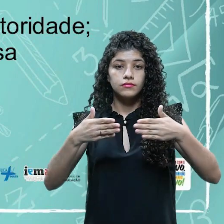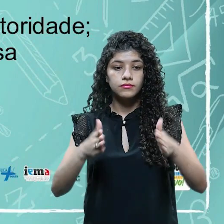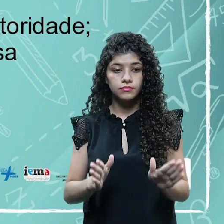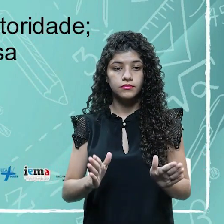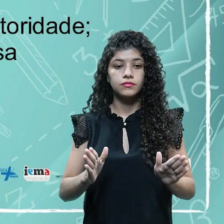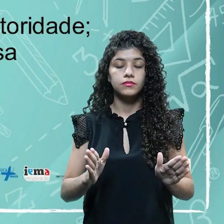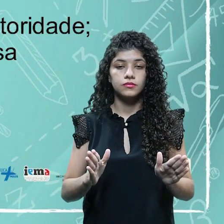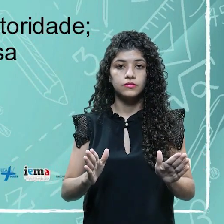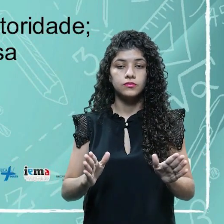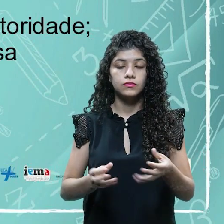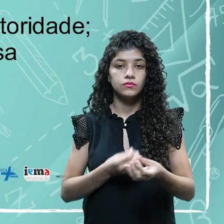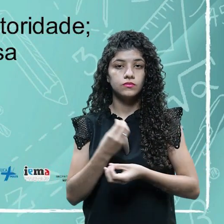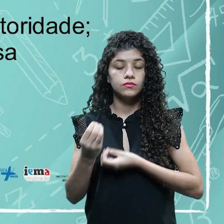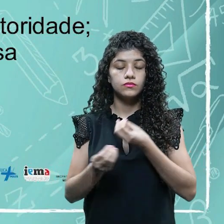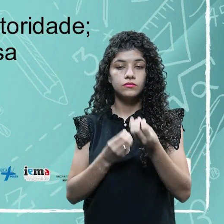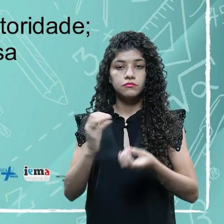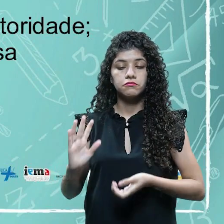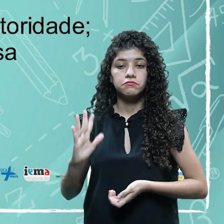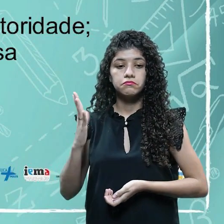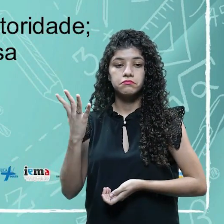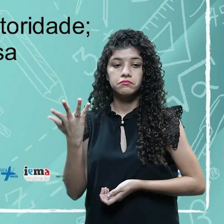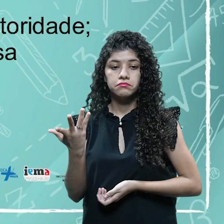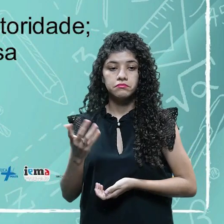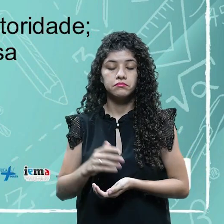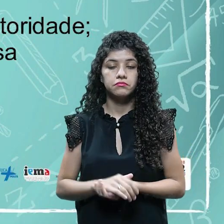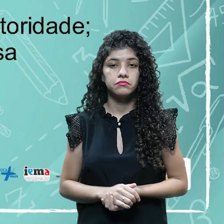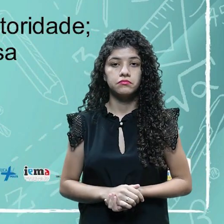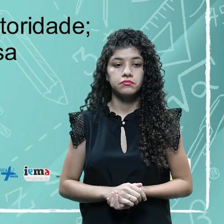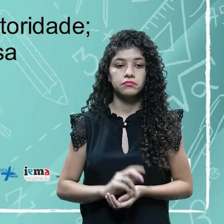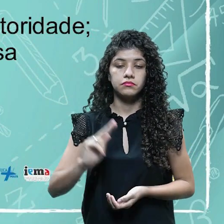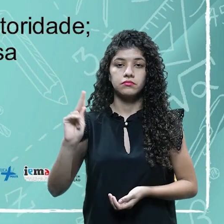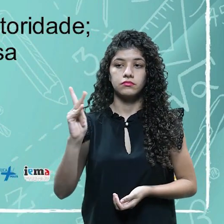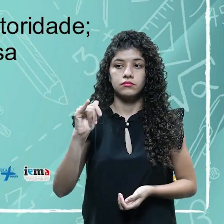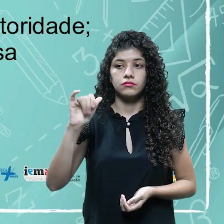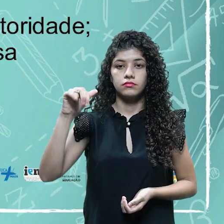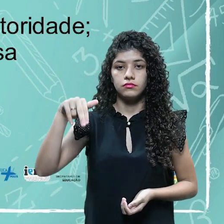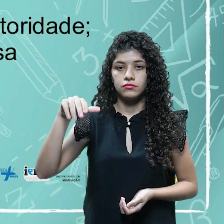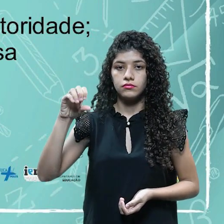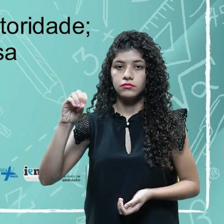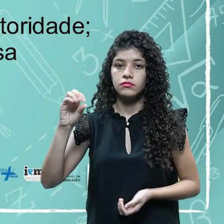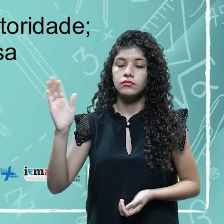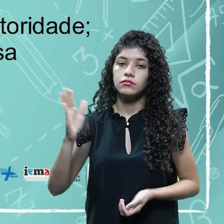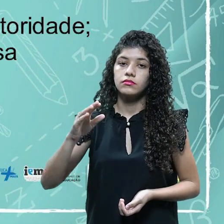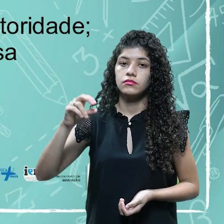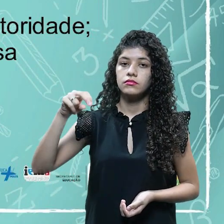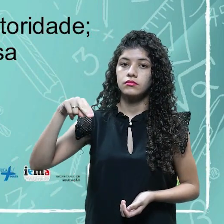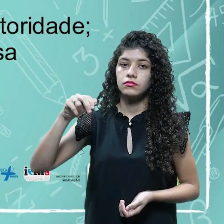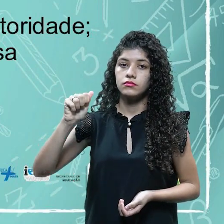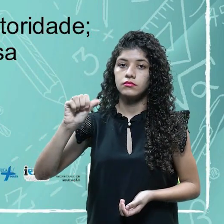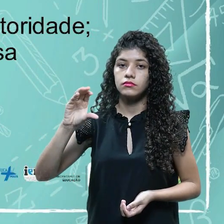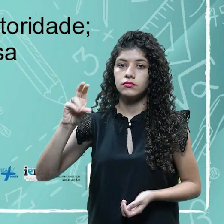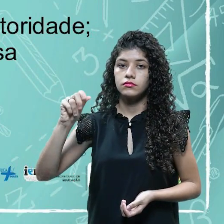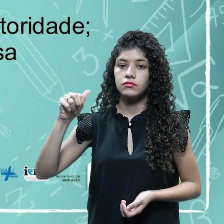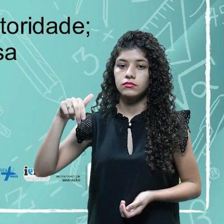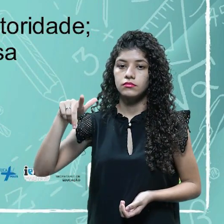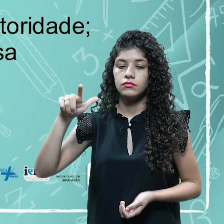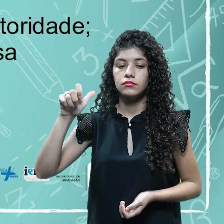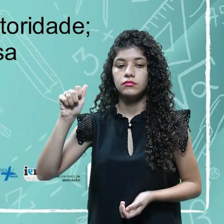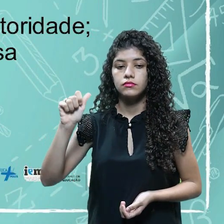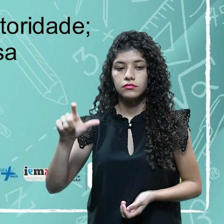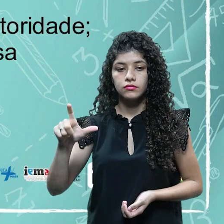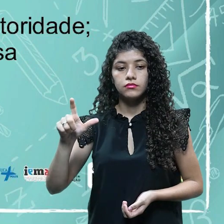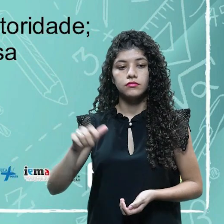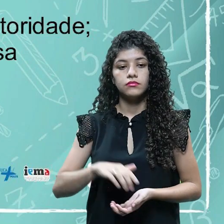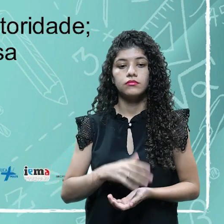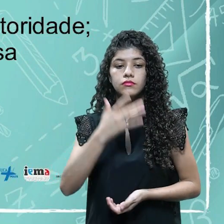A abertura oficial, como é que ela vai ser, né? Essa abertura. O hino nacional, claro, né? O discurso